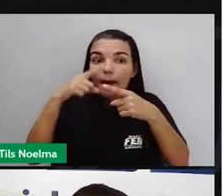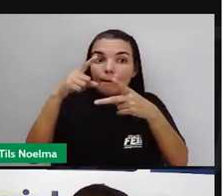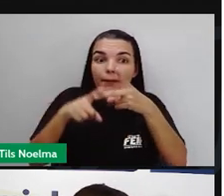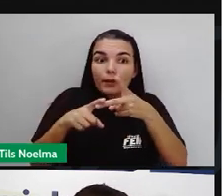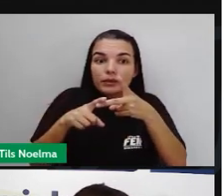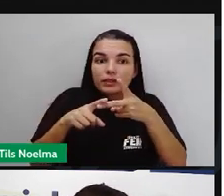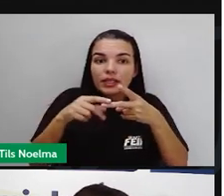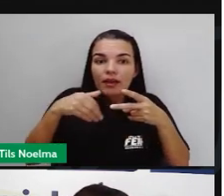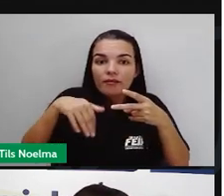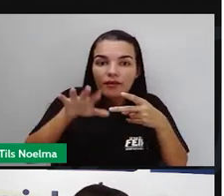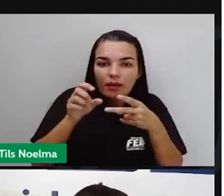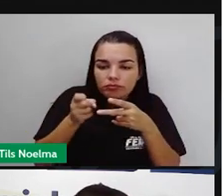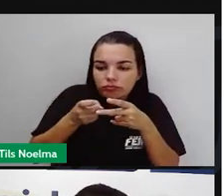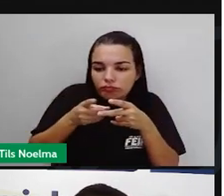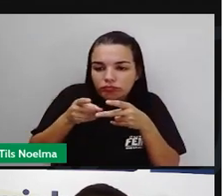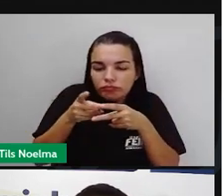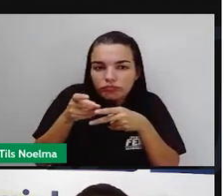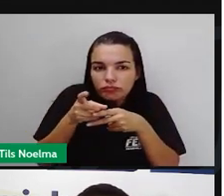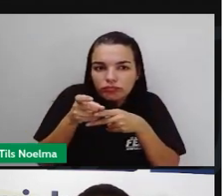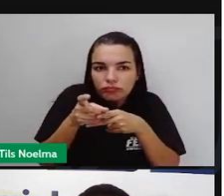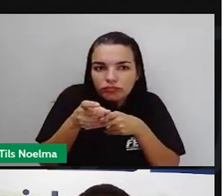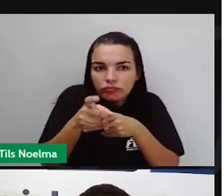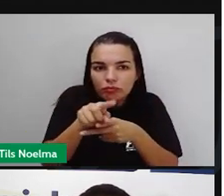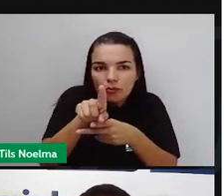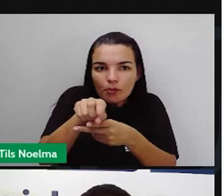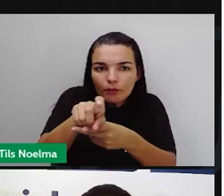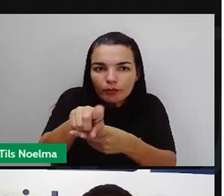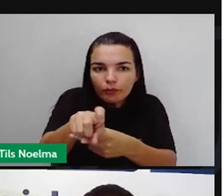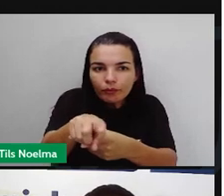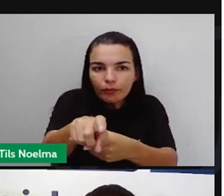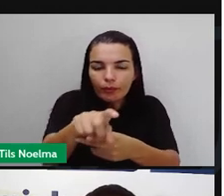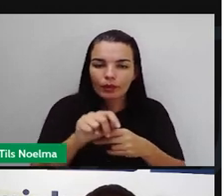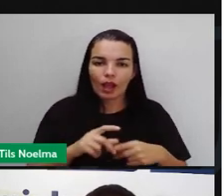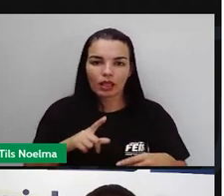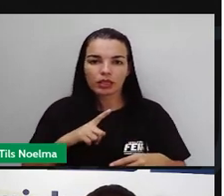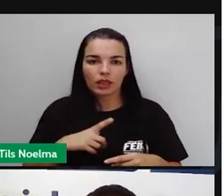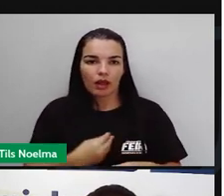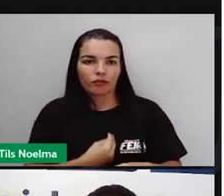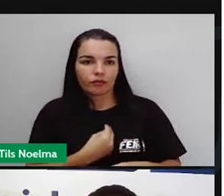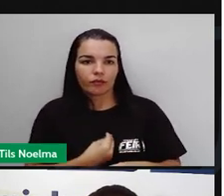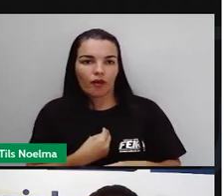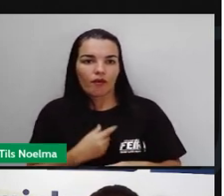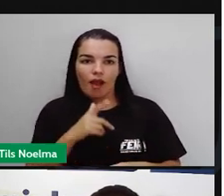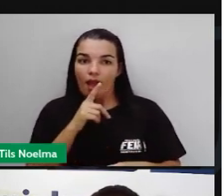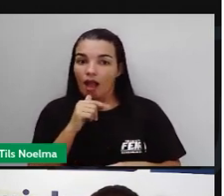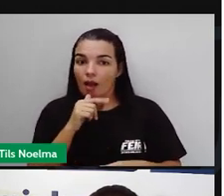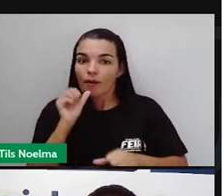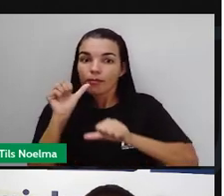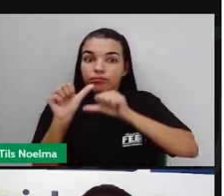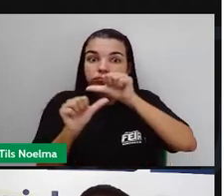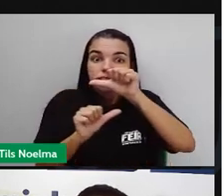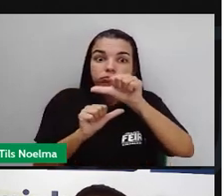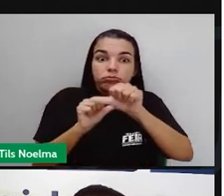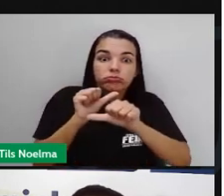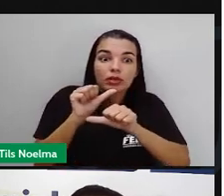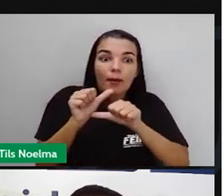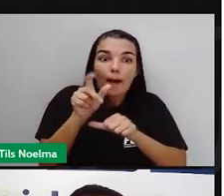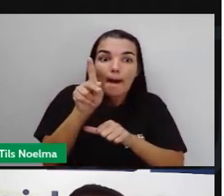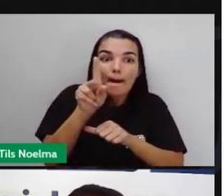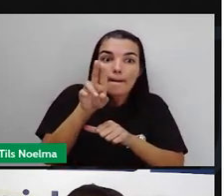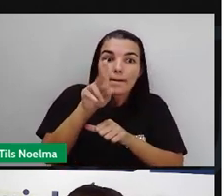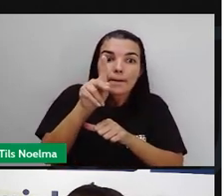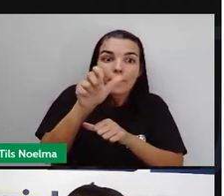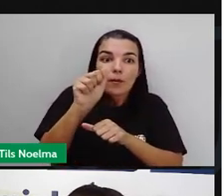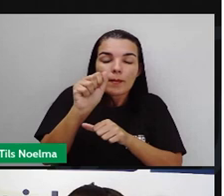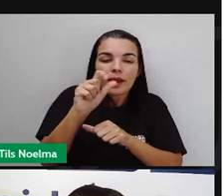uma larva. As larvas vivem na água e se convertem em pupas em apenas